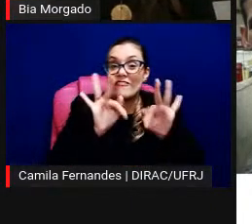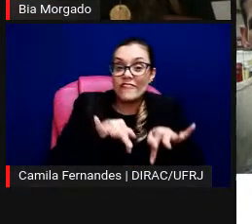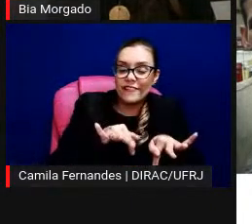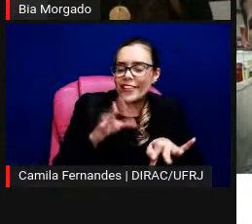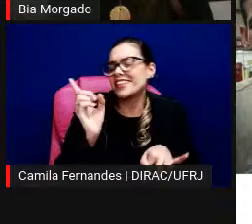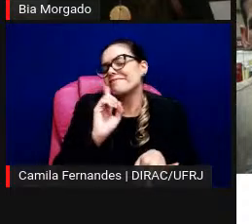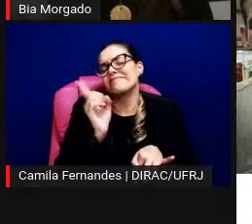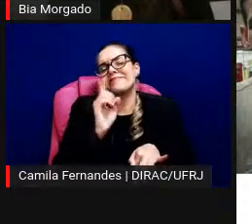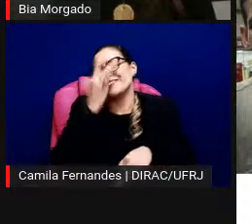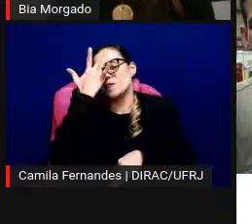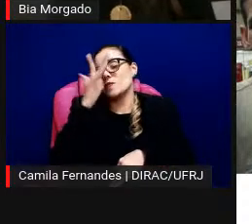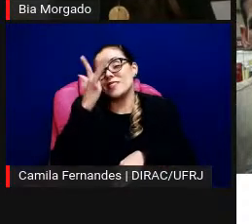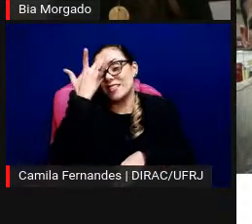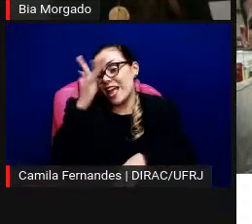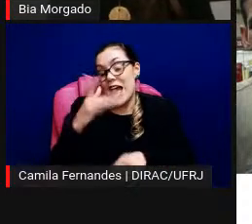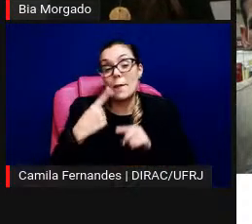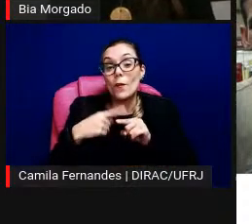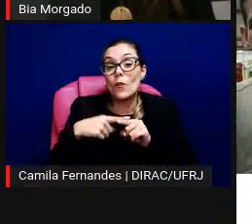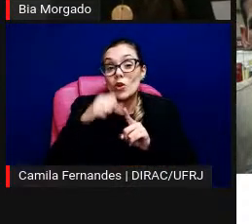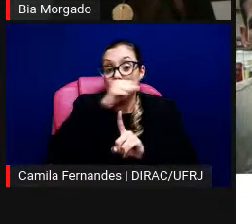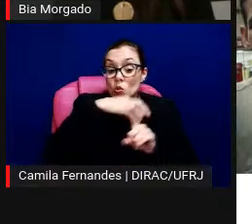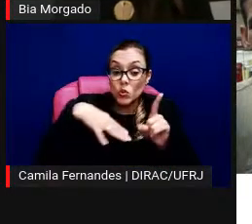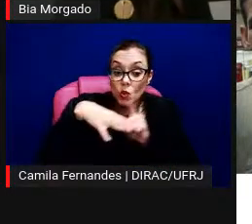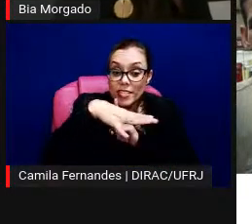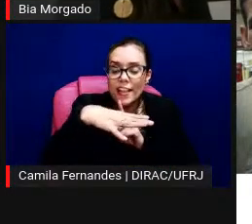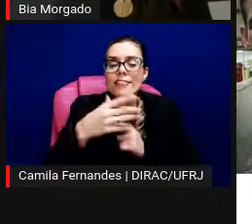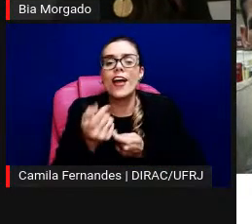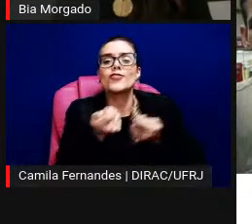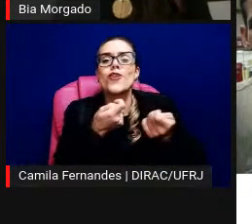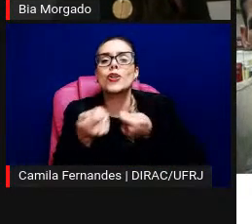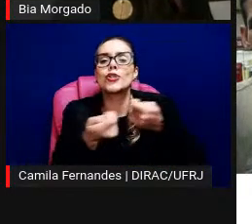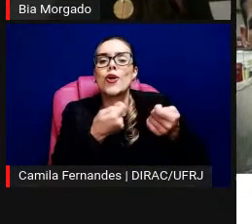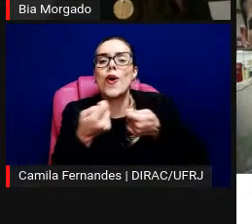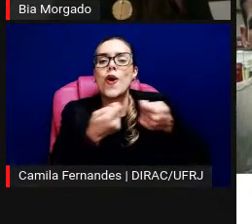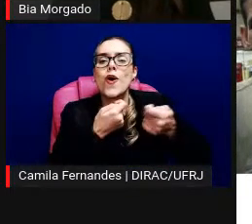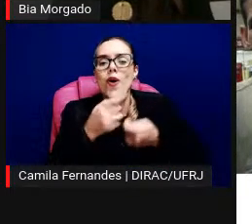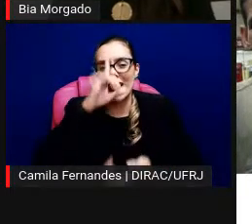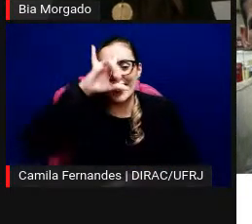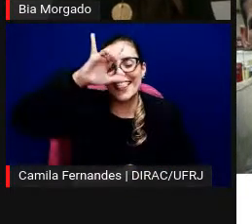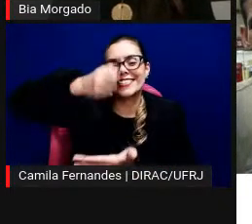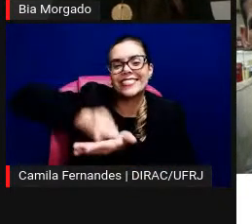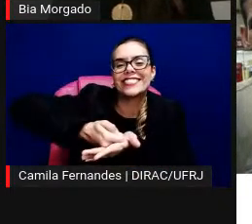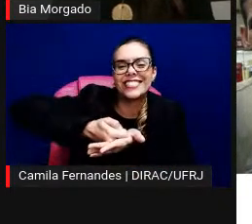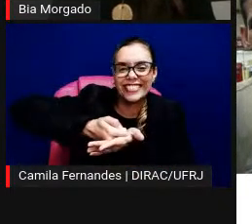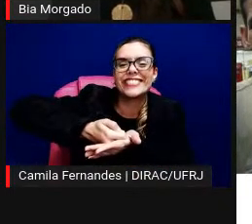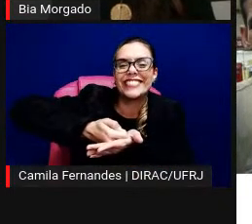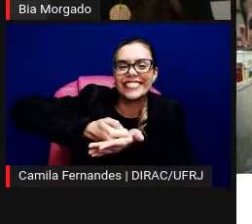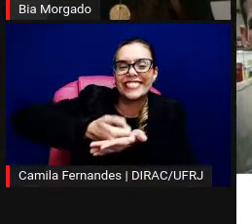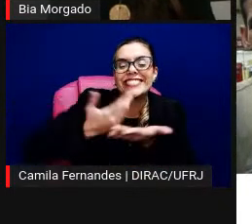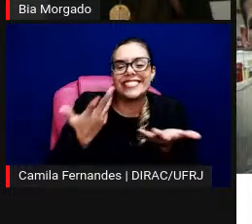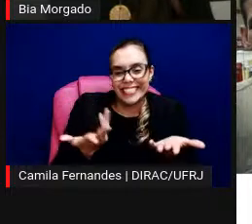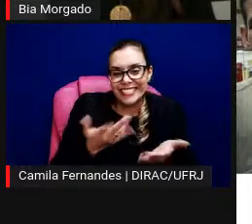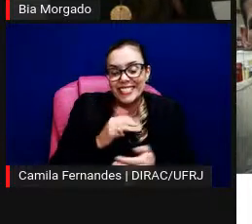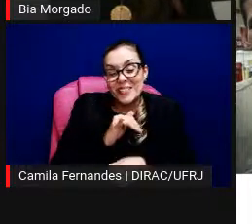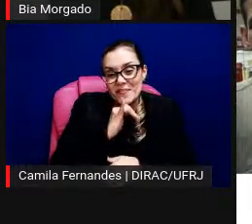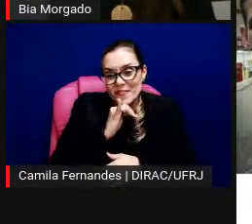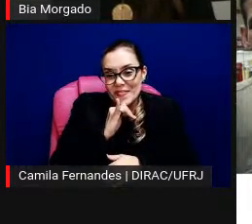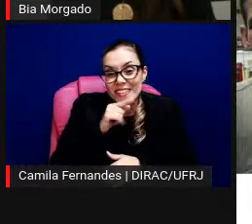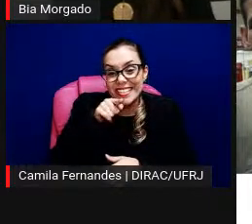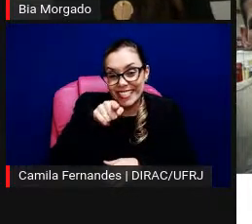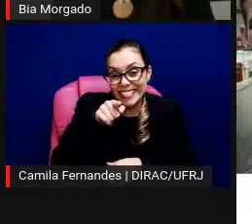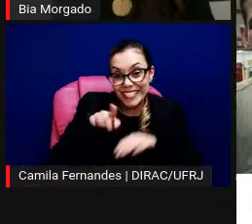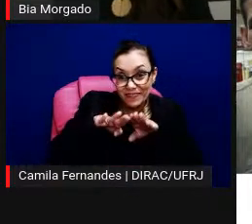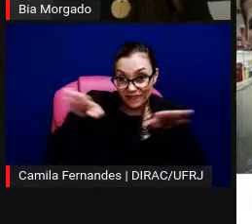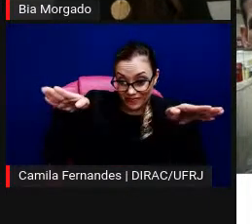ali as próprias regras de como é que eles queriam que o negócio funcionasse esse responsável pela mesa que abrir fechava a mesa todo